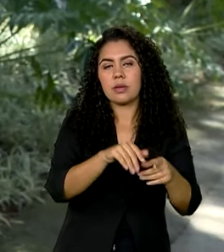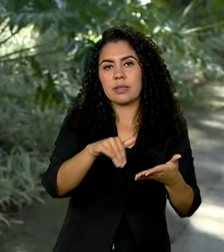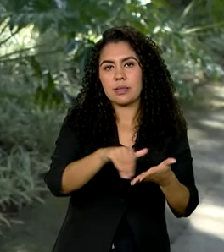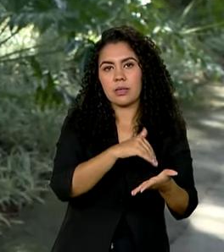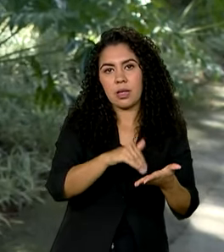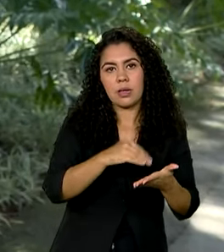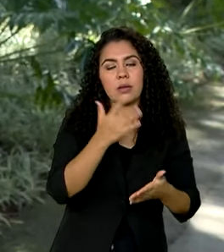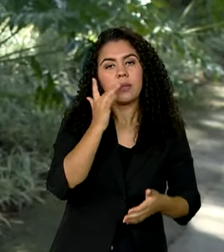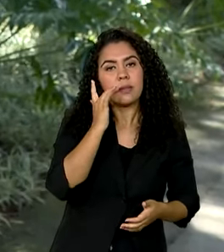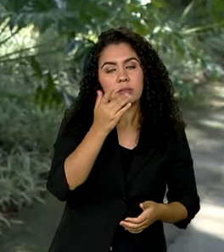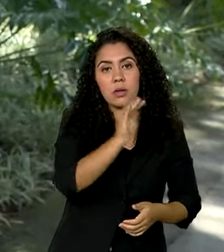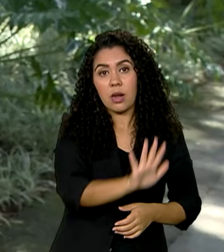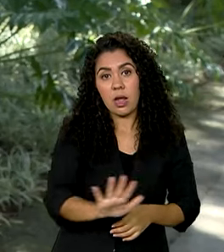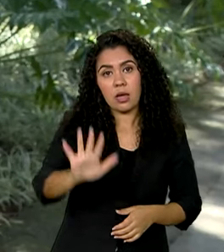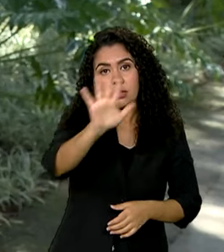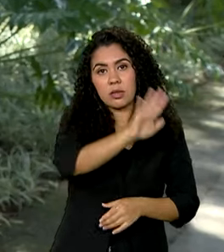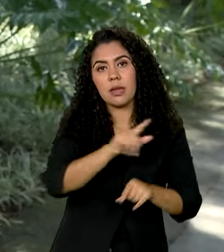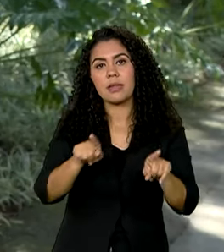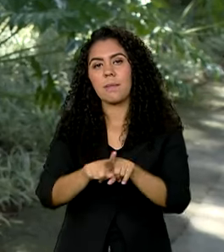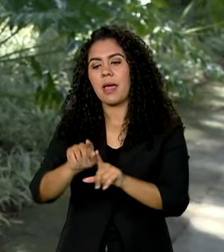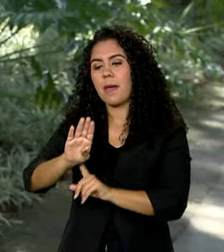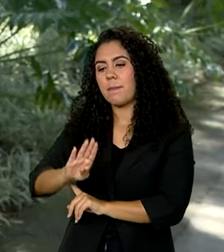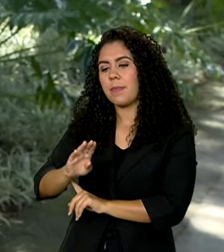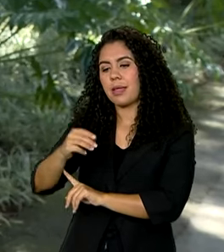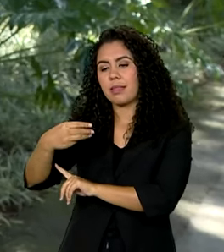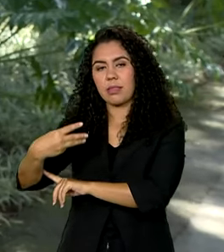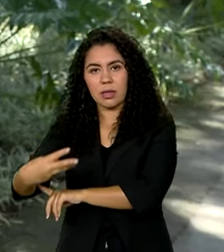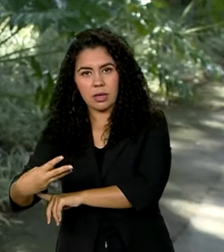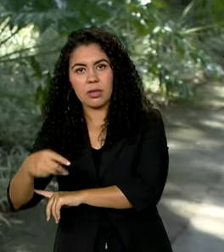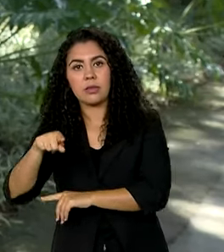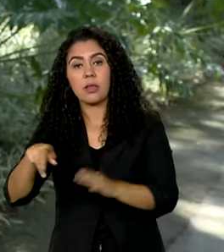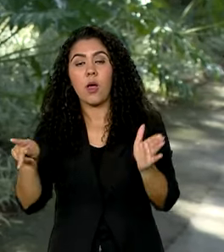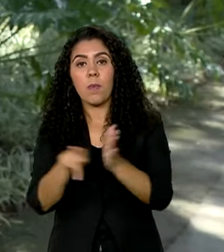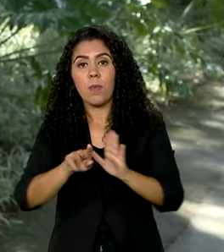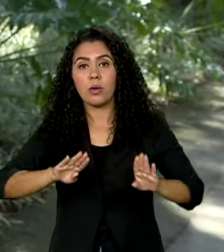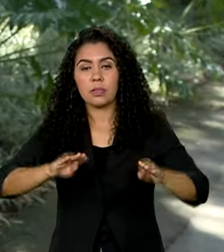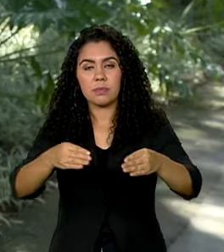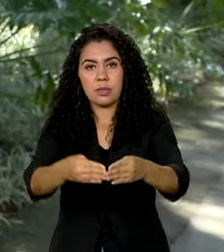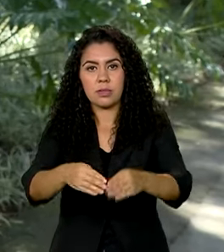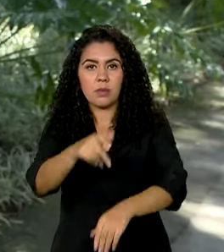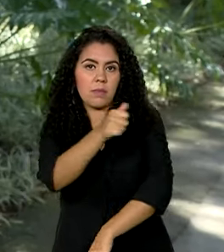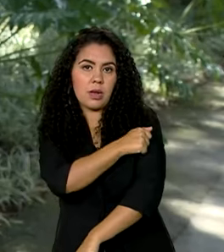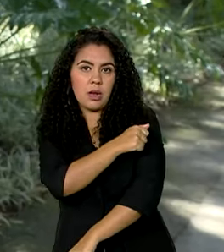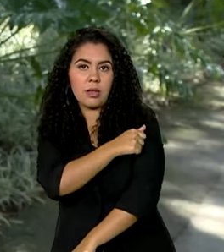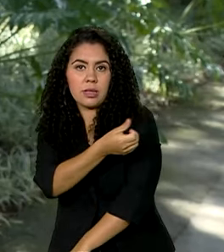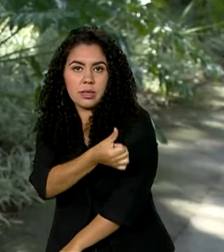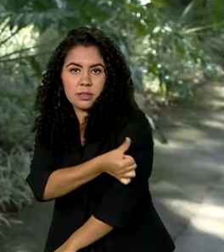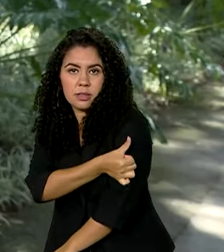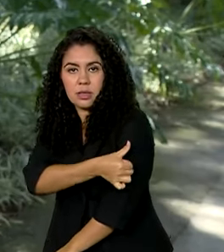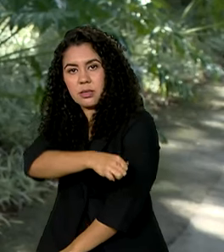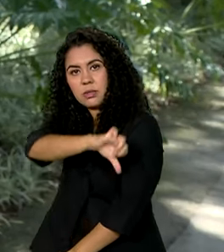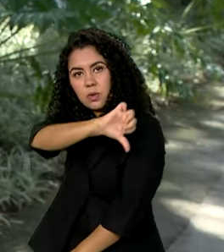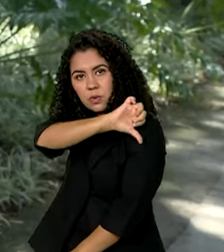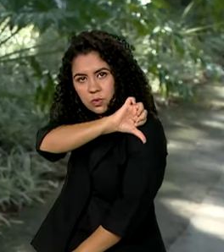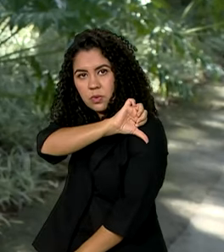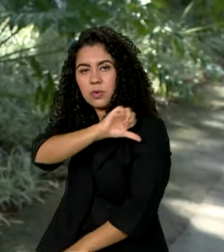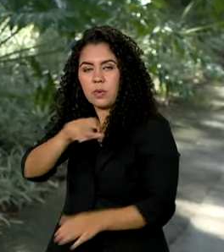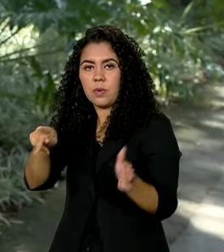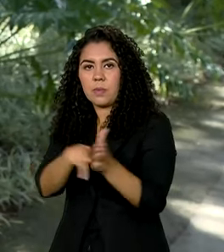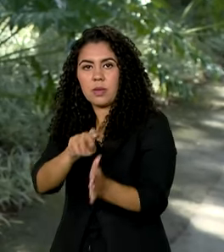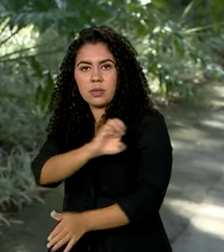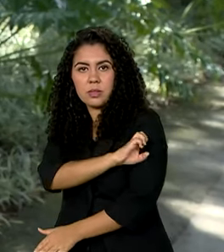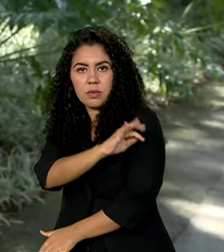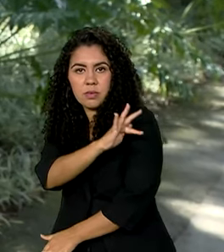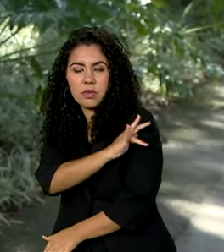B3, a Bolsa de Valores. É destinada a alunos do sexto ao nono ano do ensino fundamental e